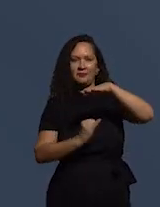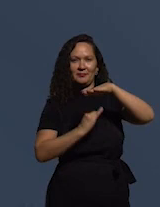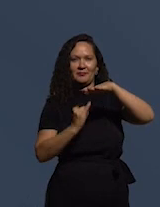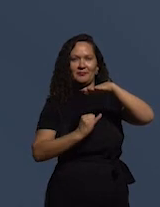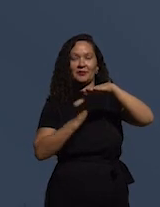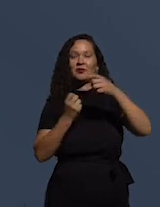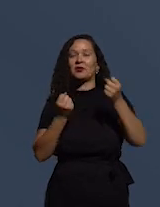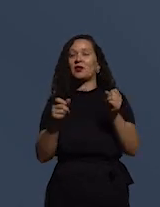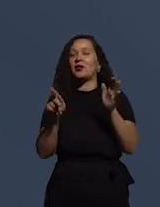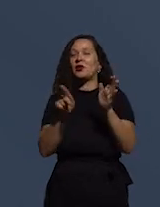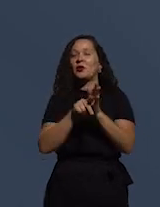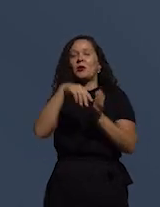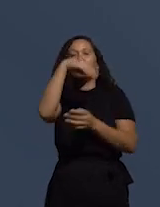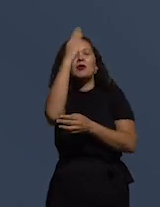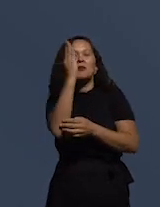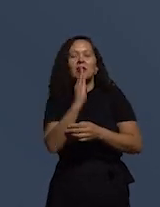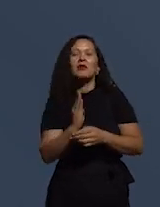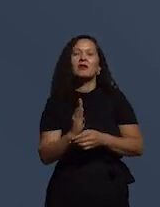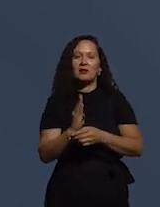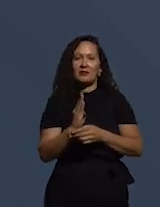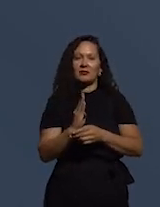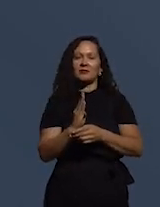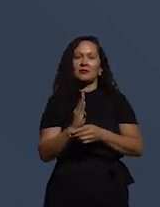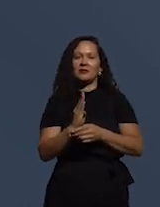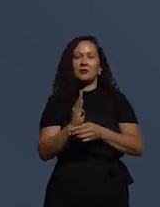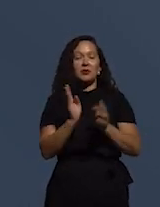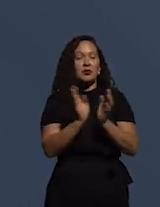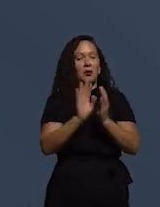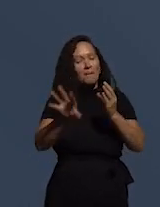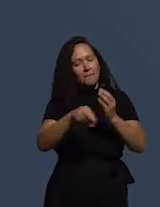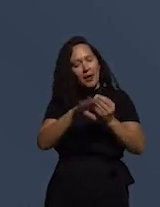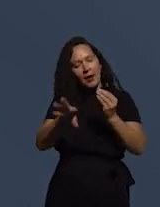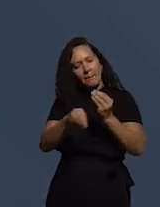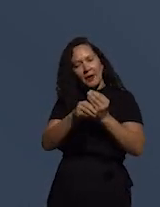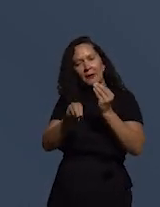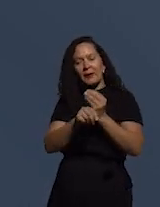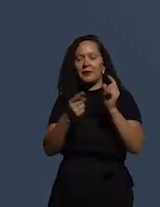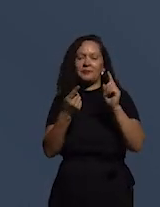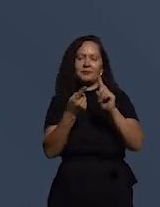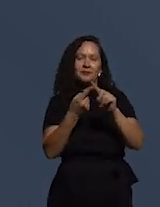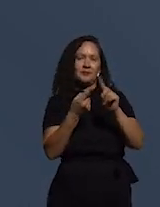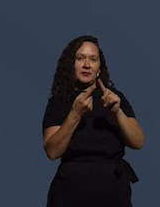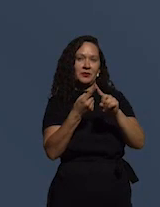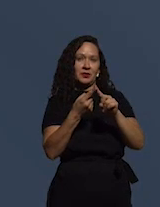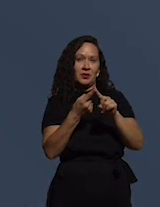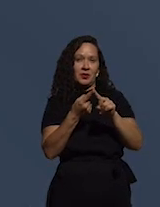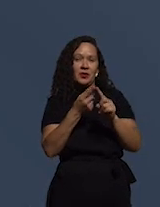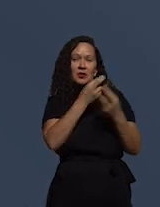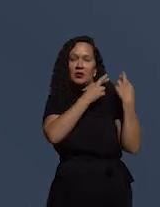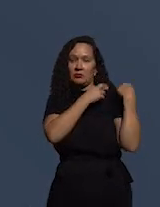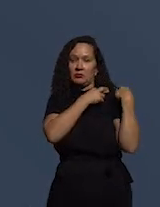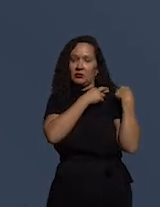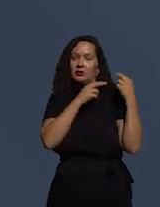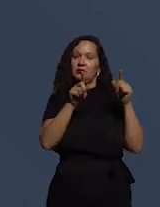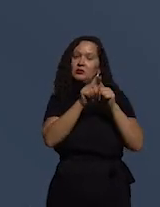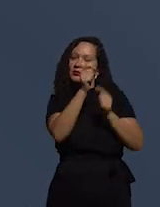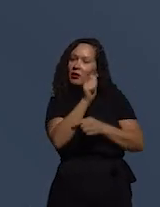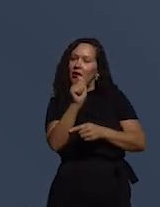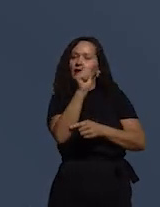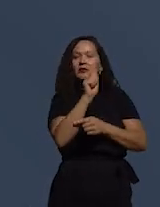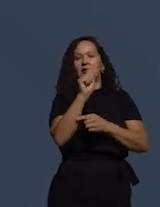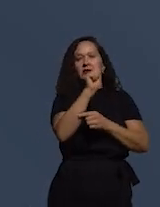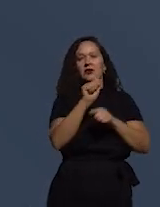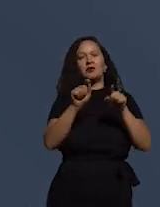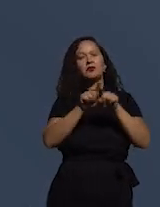caráter nacional que congrega, dentre membros titulares e associados, as